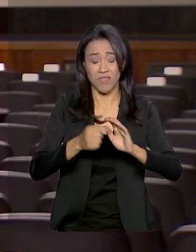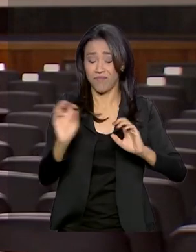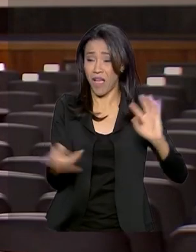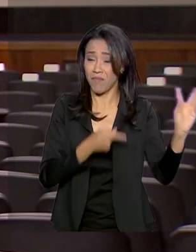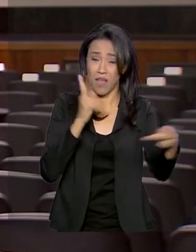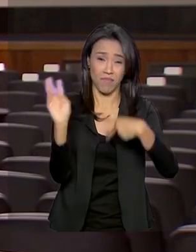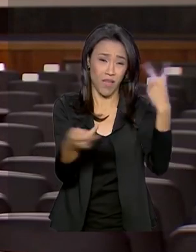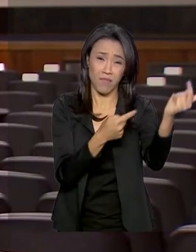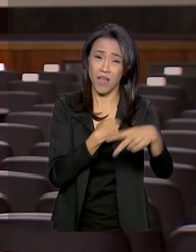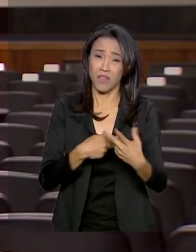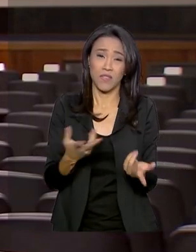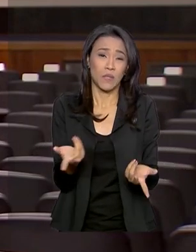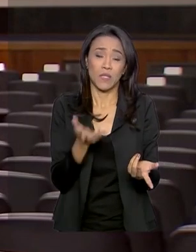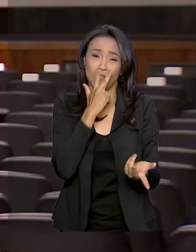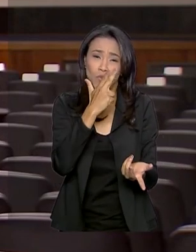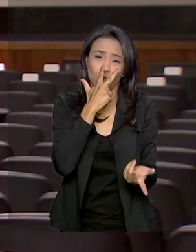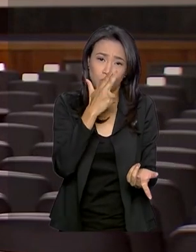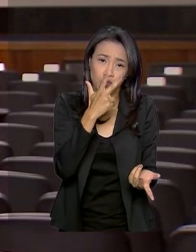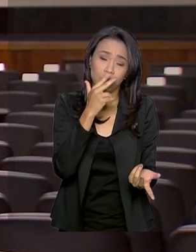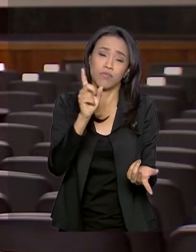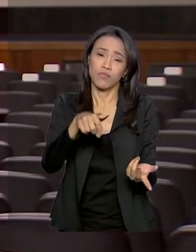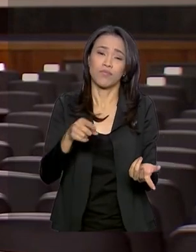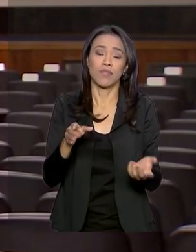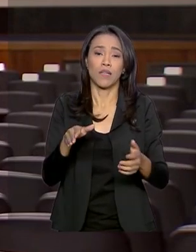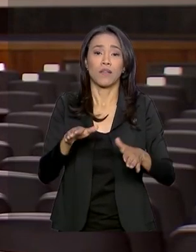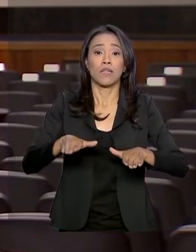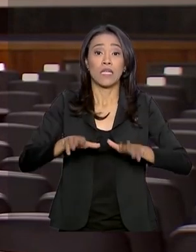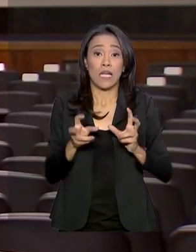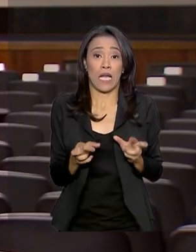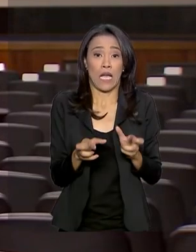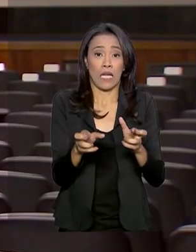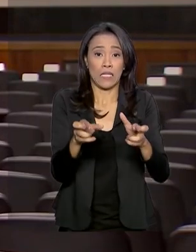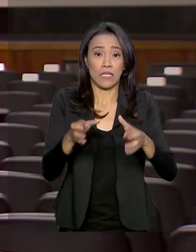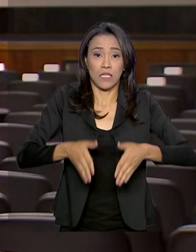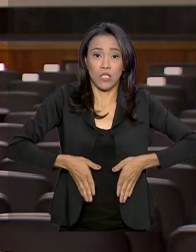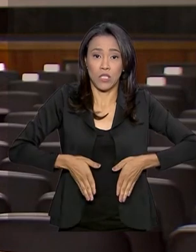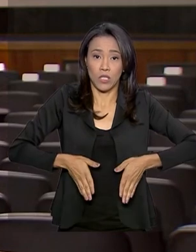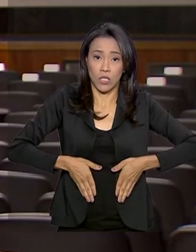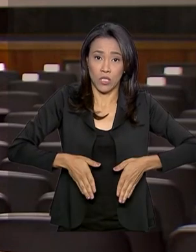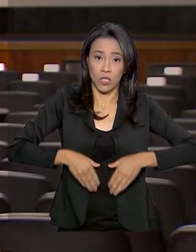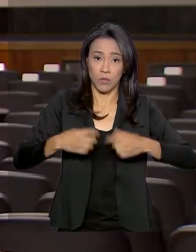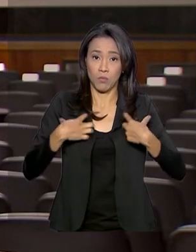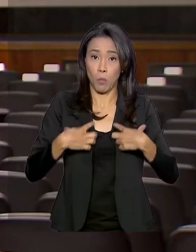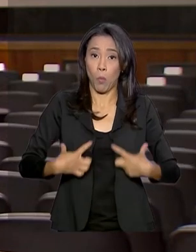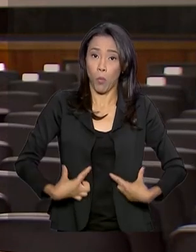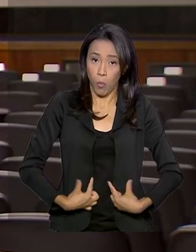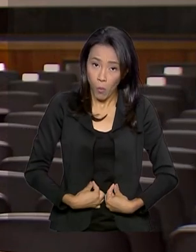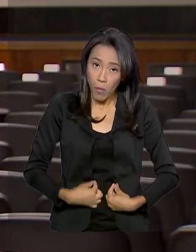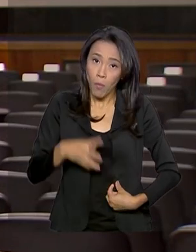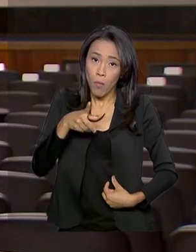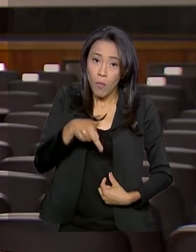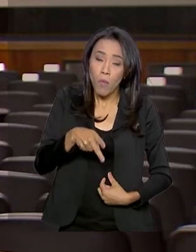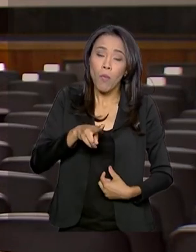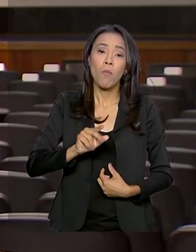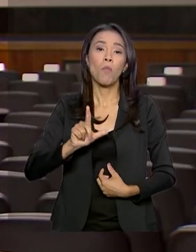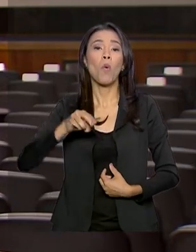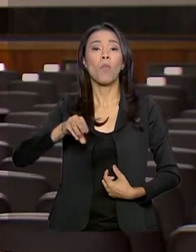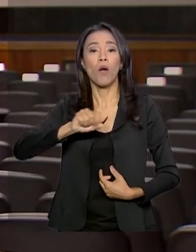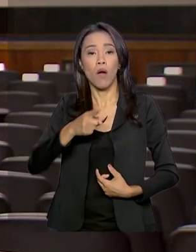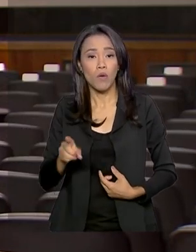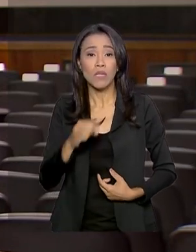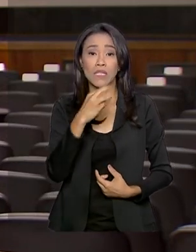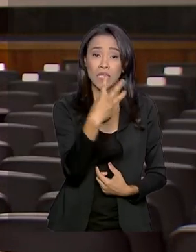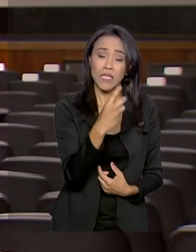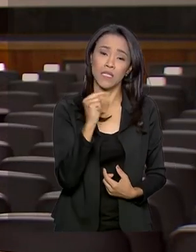consequências, como o câncer de pulmão. Só no Brasil, Renata, como você disse, devem se registrar este ano 31 mil